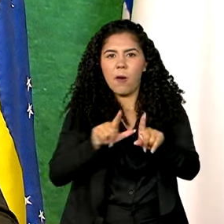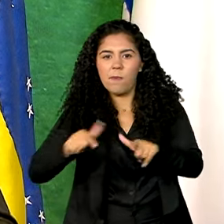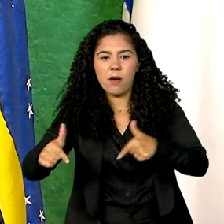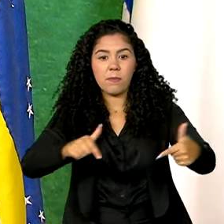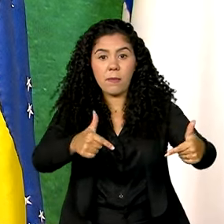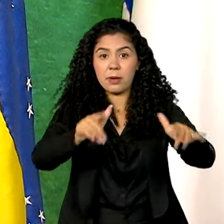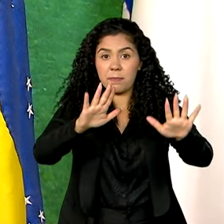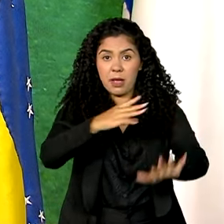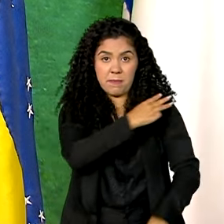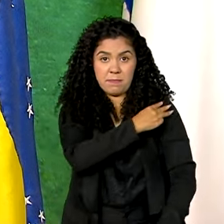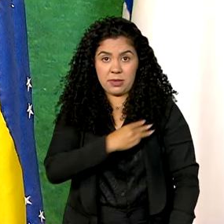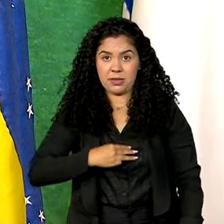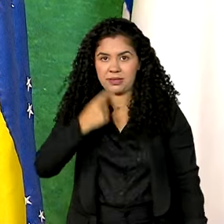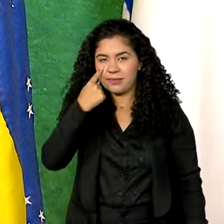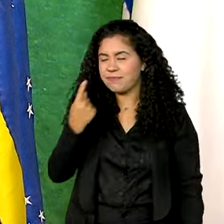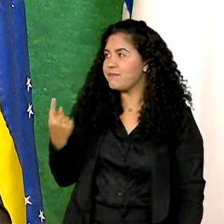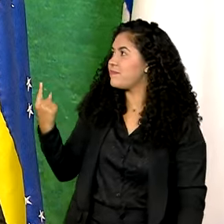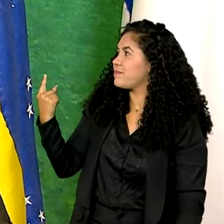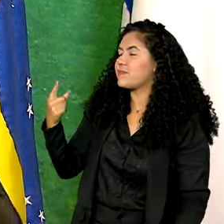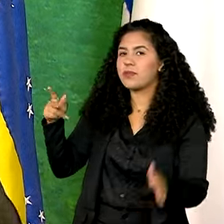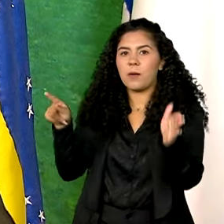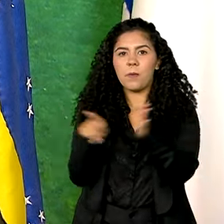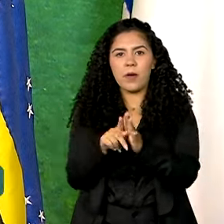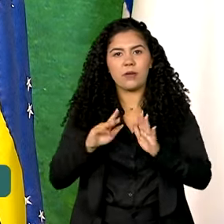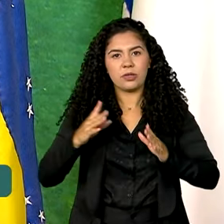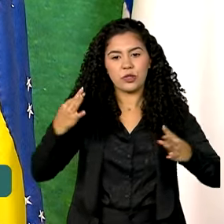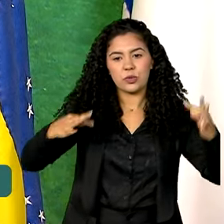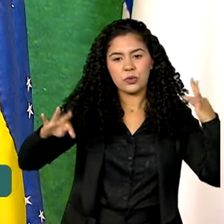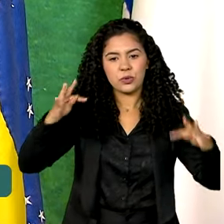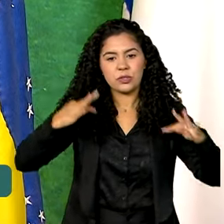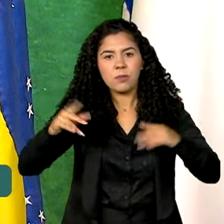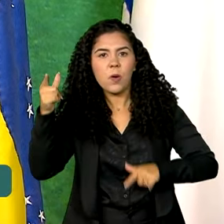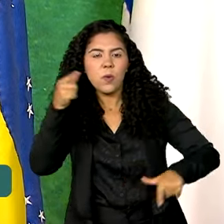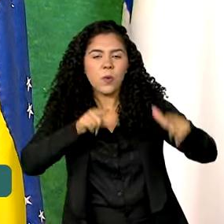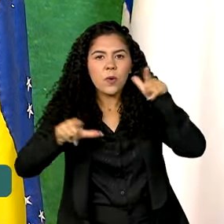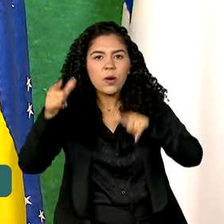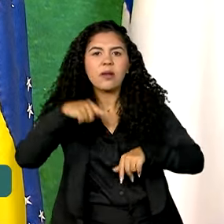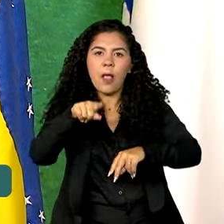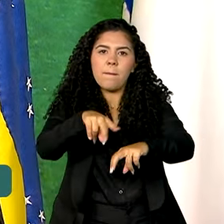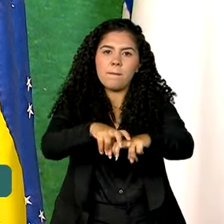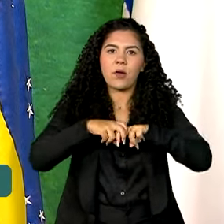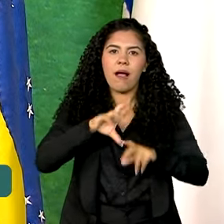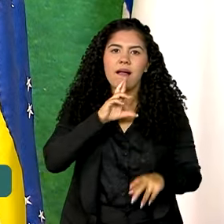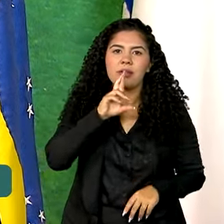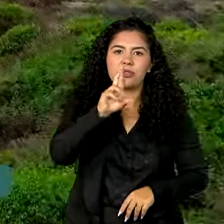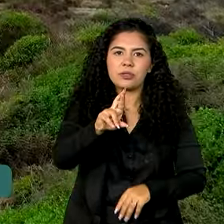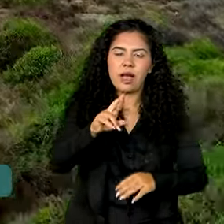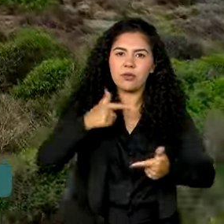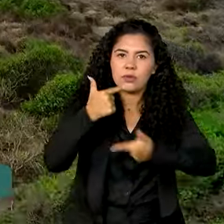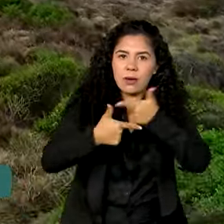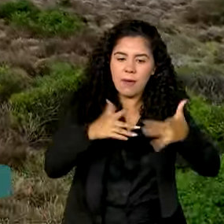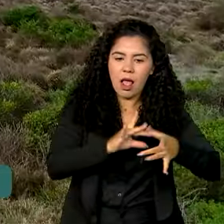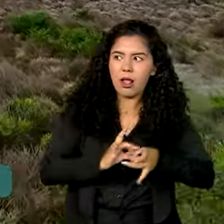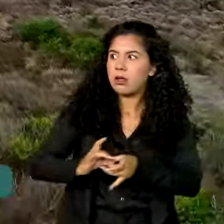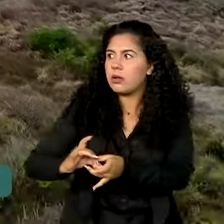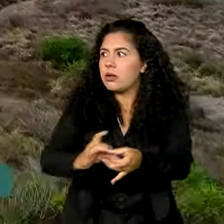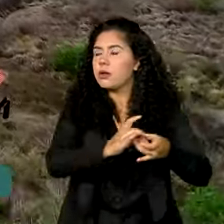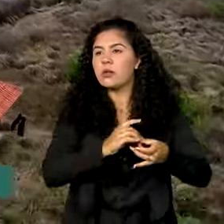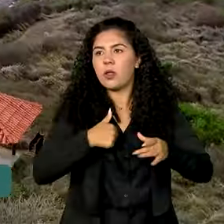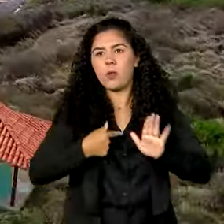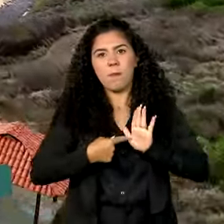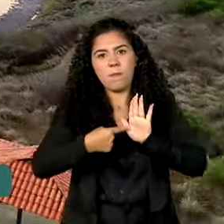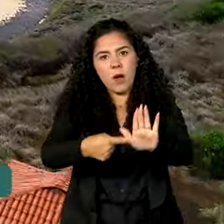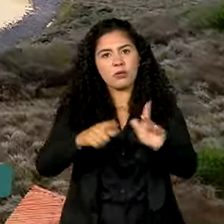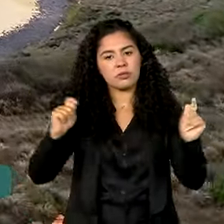Para o ministro do Turismo, as recentes conquistas são resultado do trabalho conjunto e mostram que o setor tem